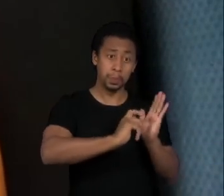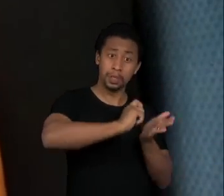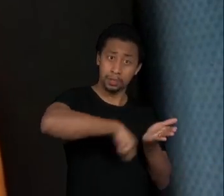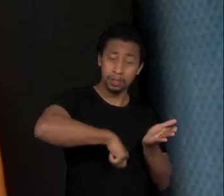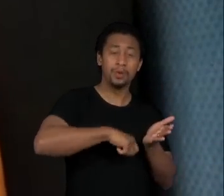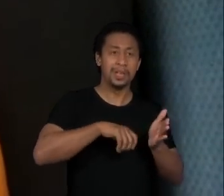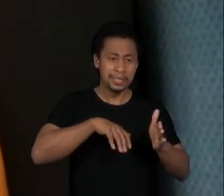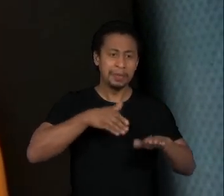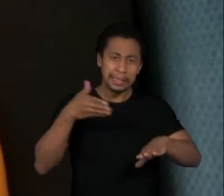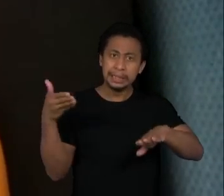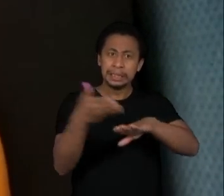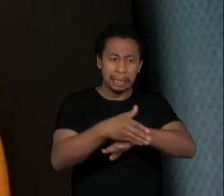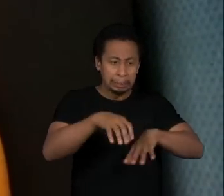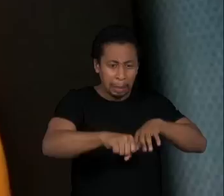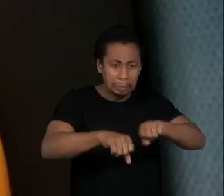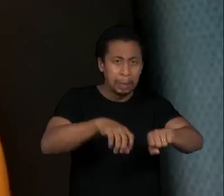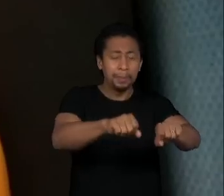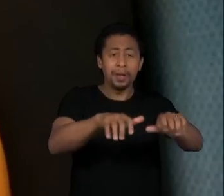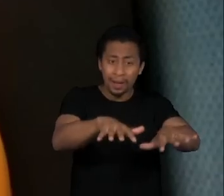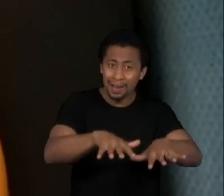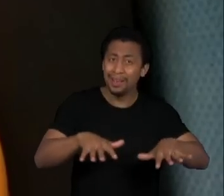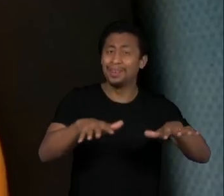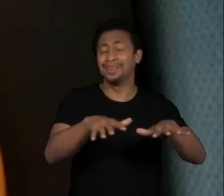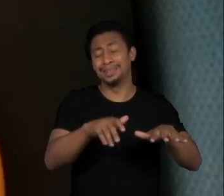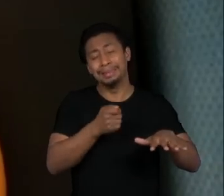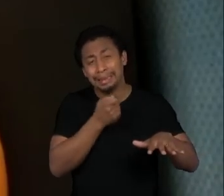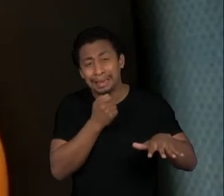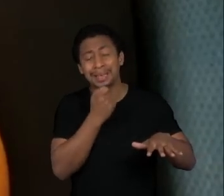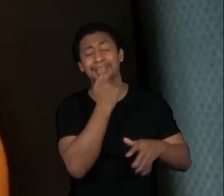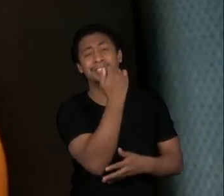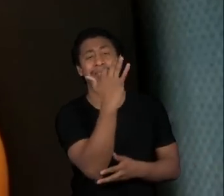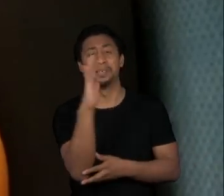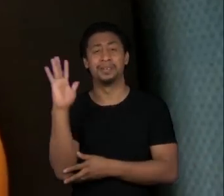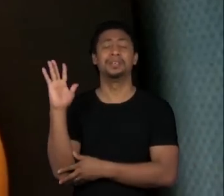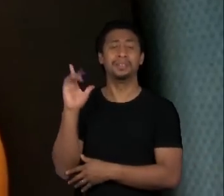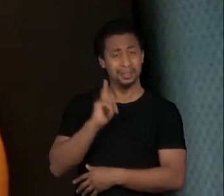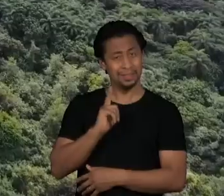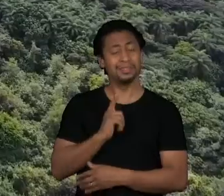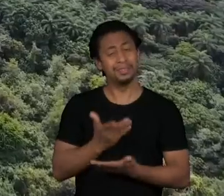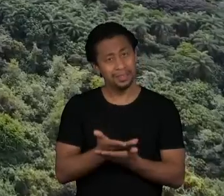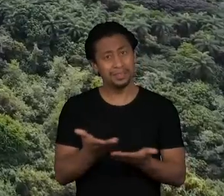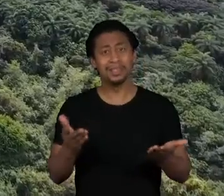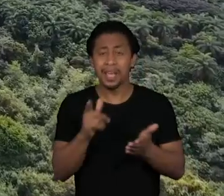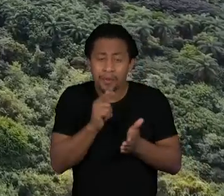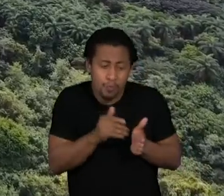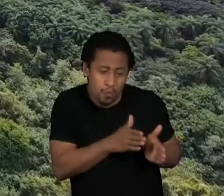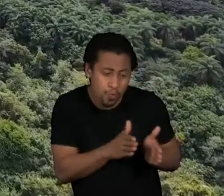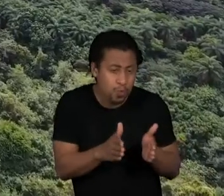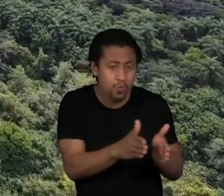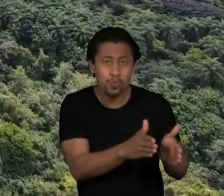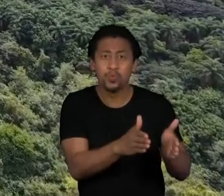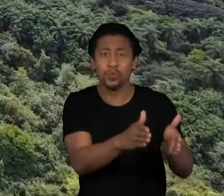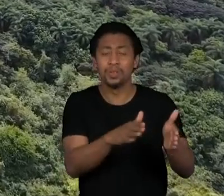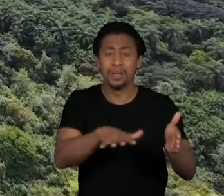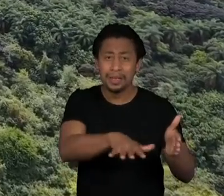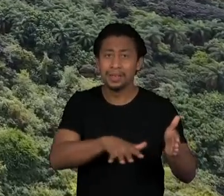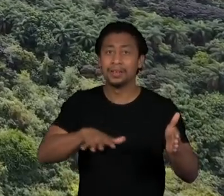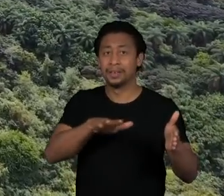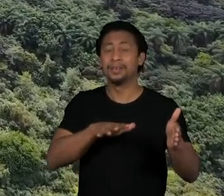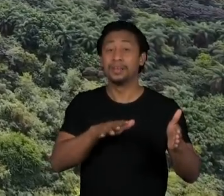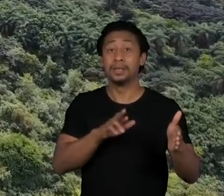a gente ainda consegue um corredor ecológico com o próprio quadrilátero aquífero e o vale do Rio das Velhas.